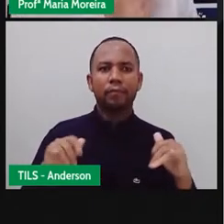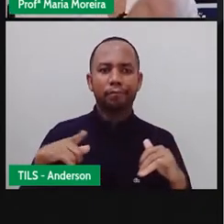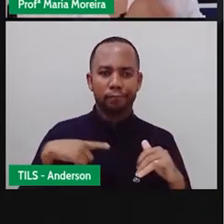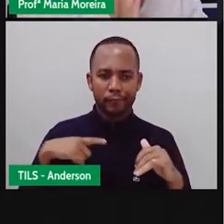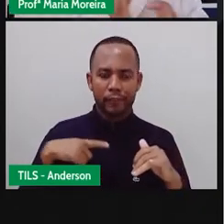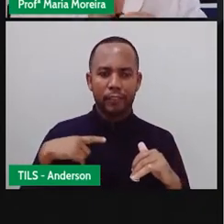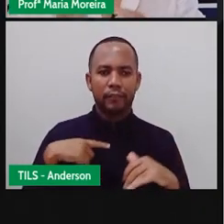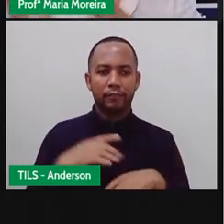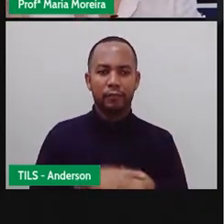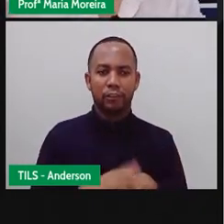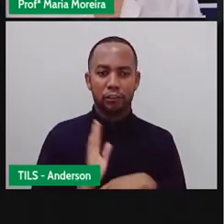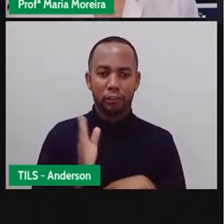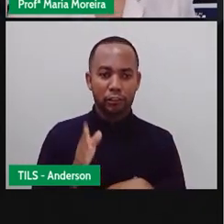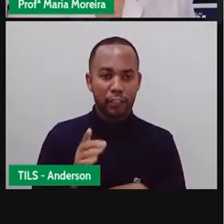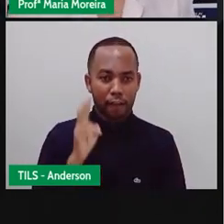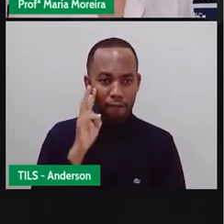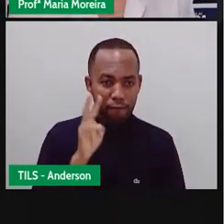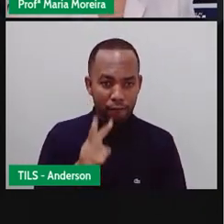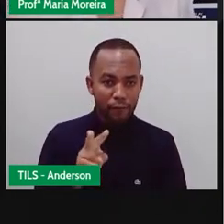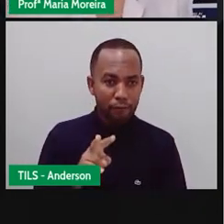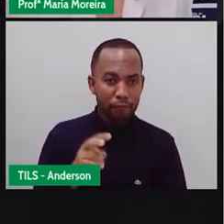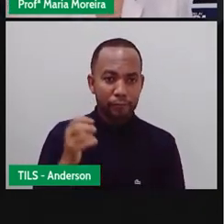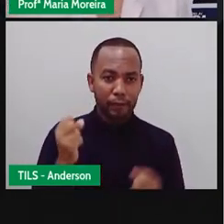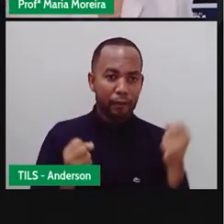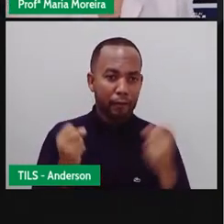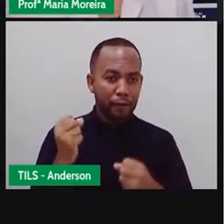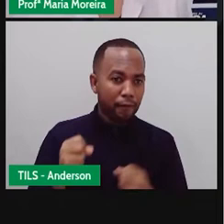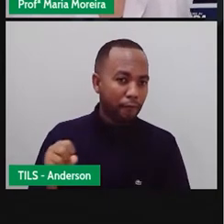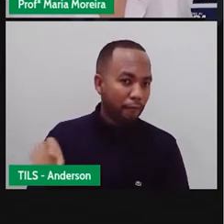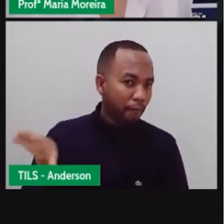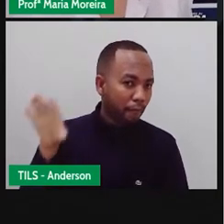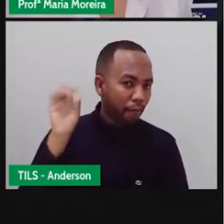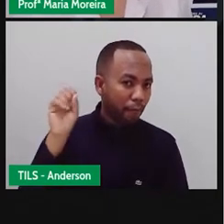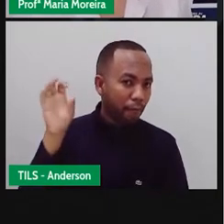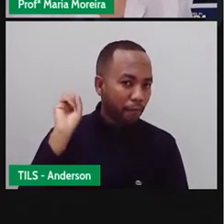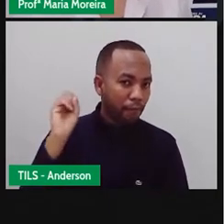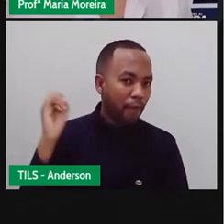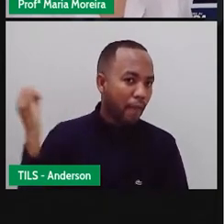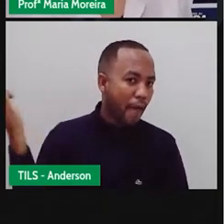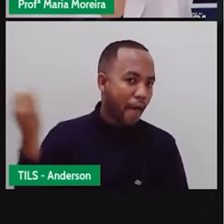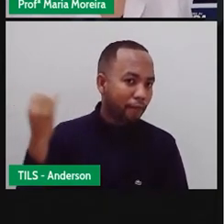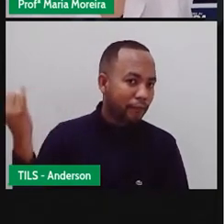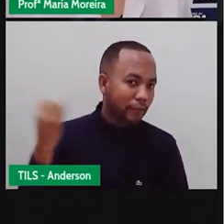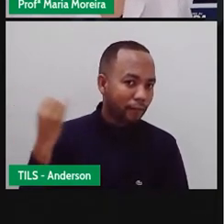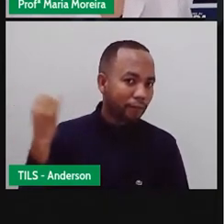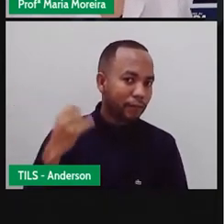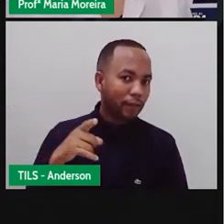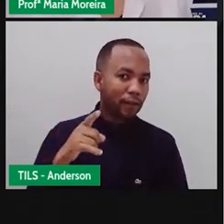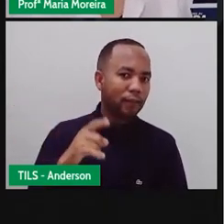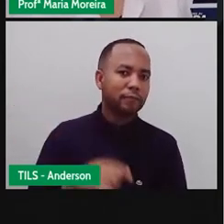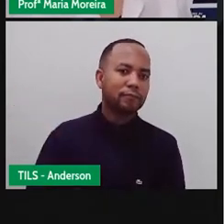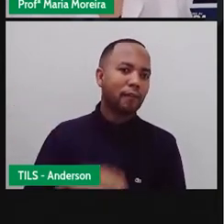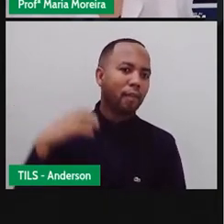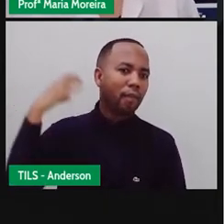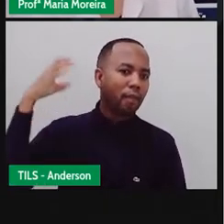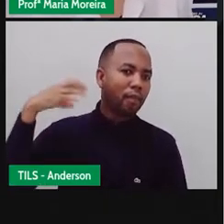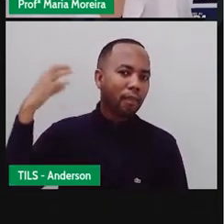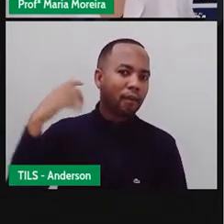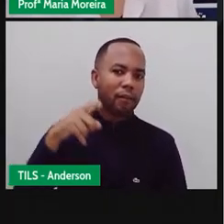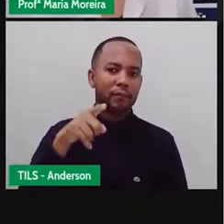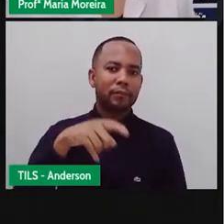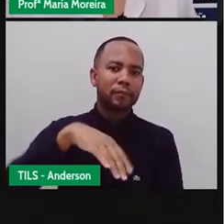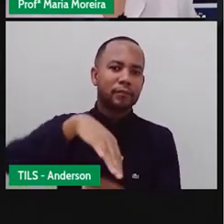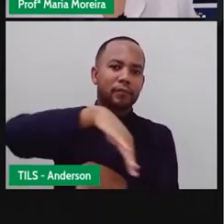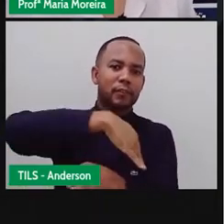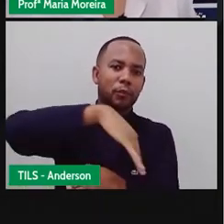Então, quem nunca viu aí um carro de som dando um aviso, não é isso? Informando sobre alguma coisa. E aí temos aqui um carro de som passando ali em